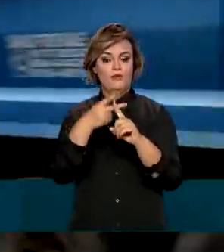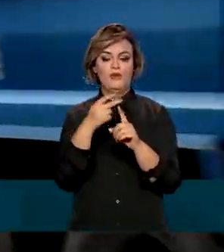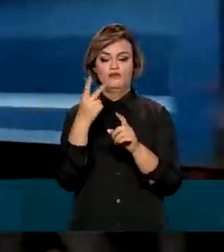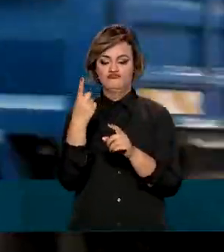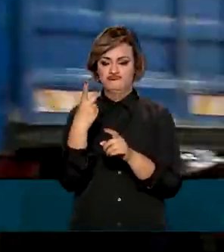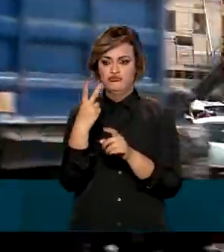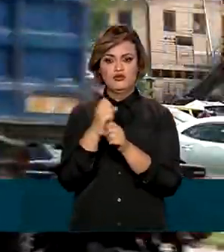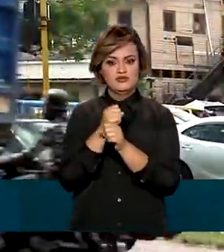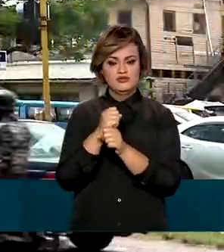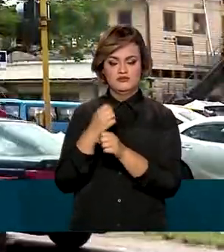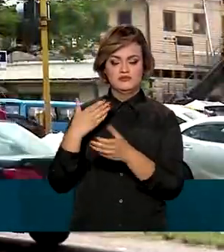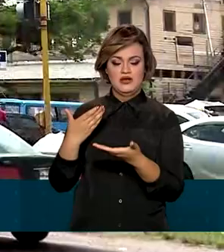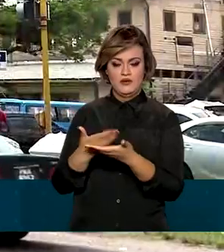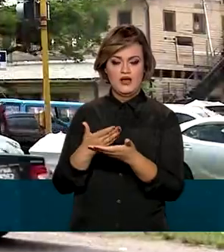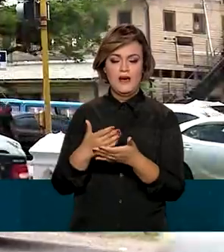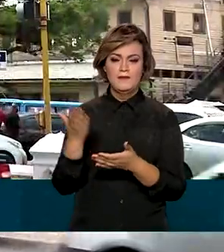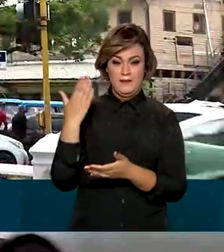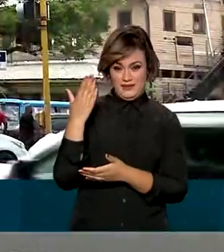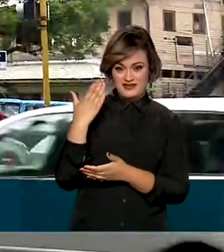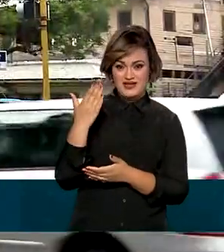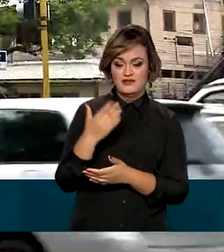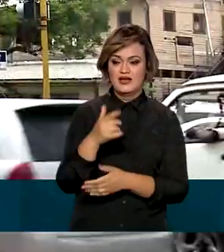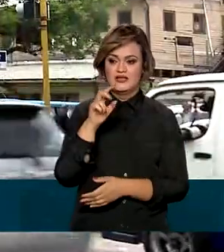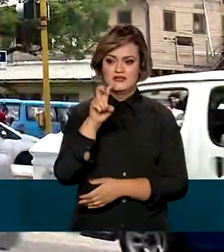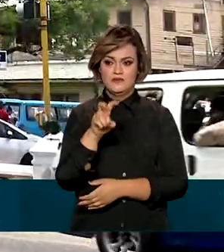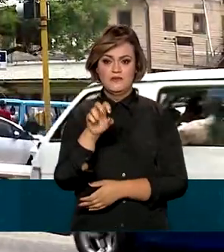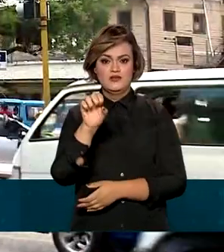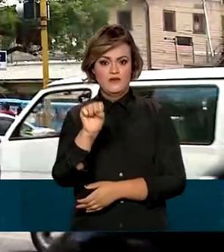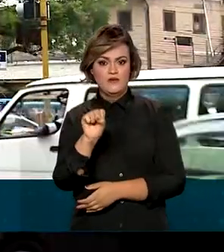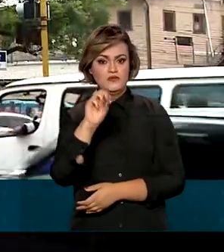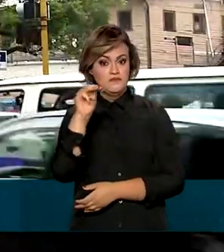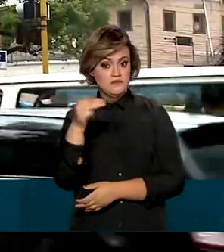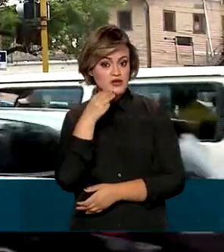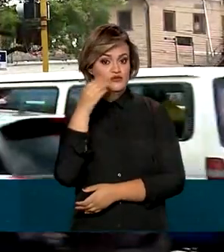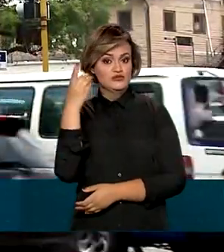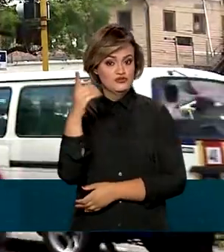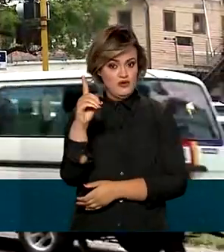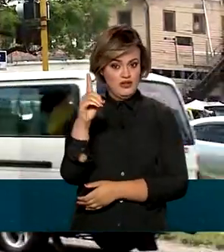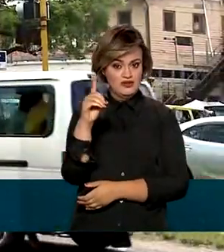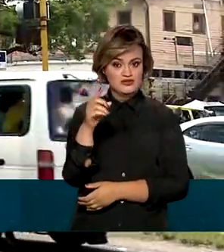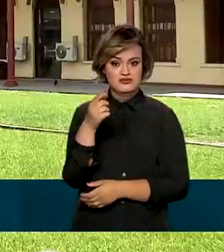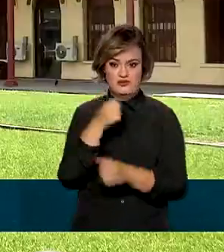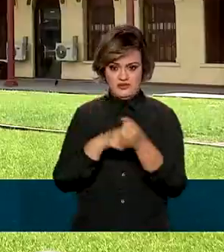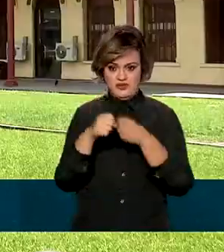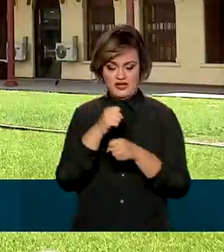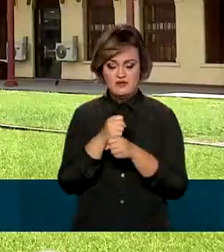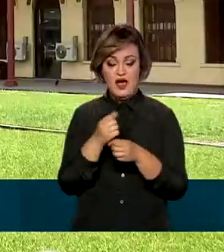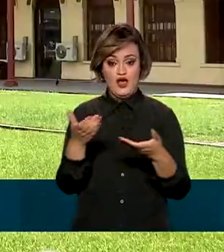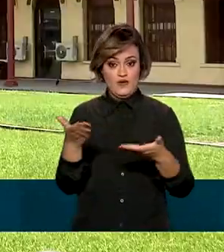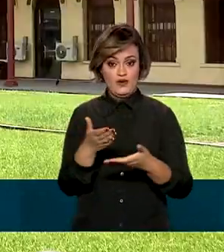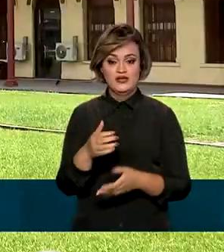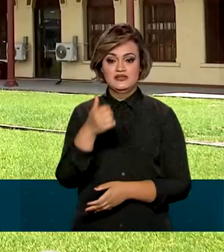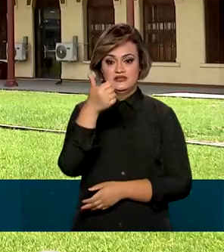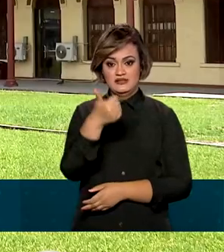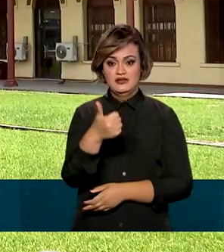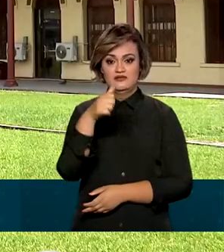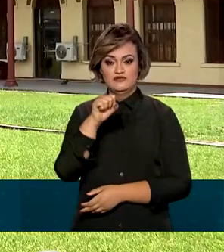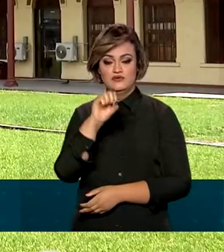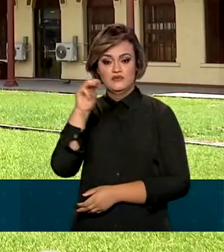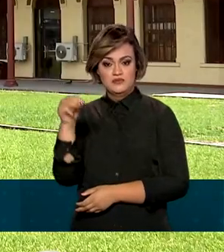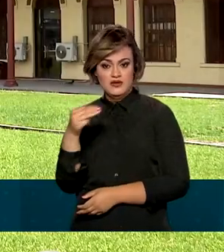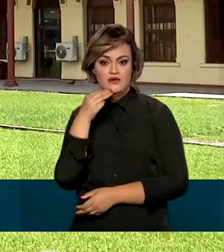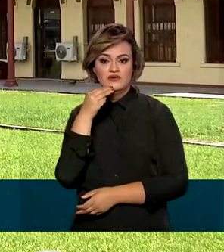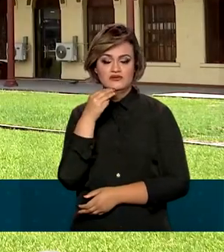dois anos, passando de aproximadamente 58 milhões de dólares em 2020 para 118 milhões